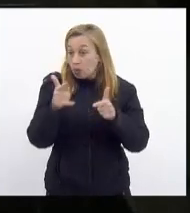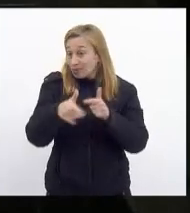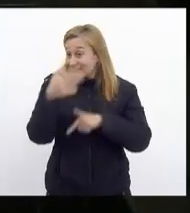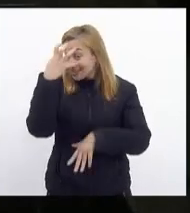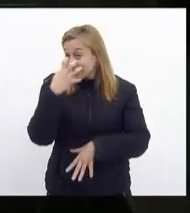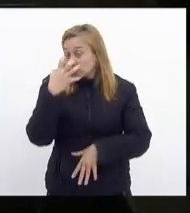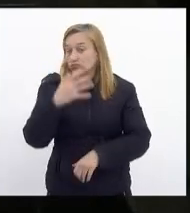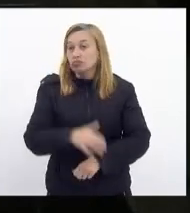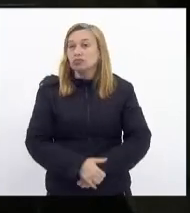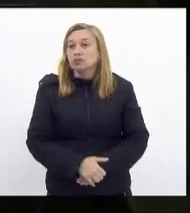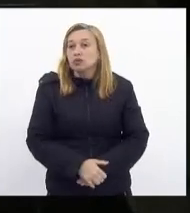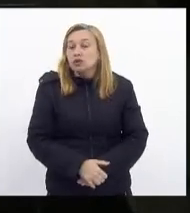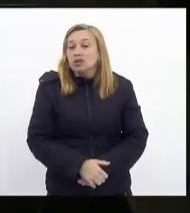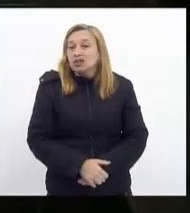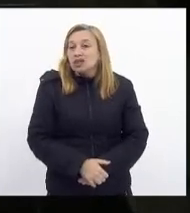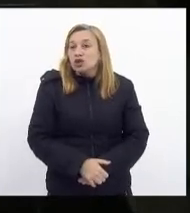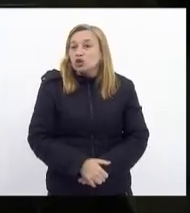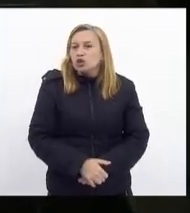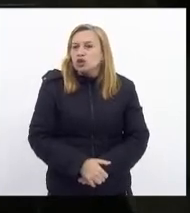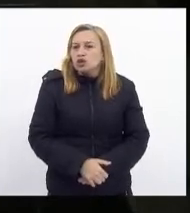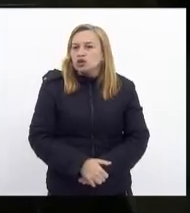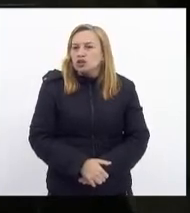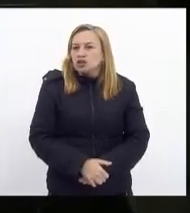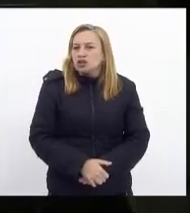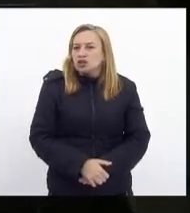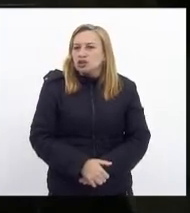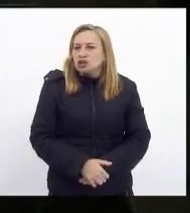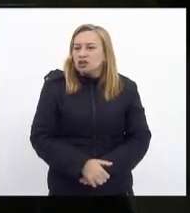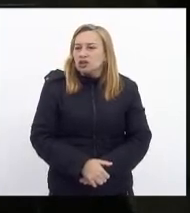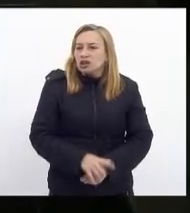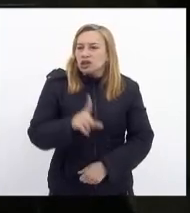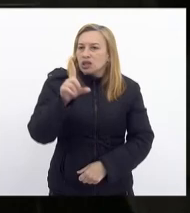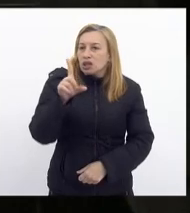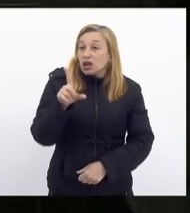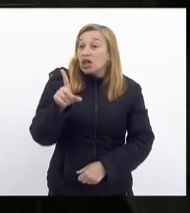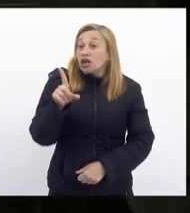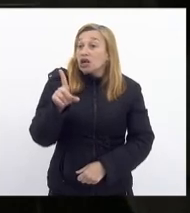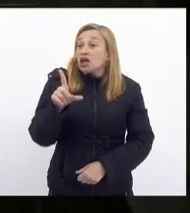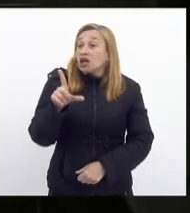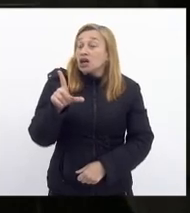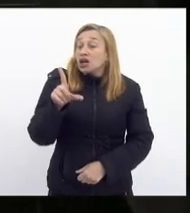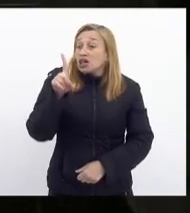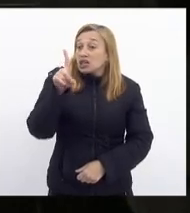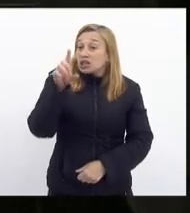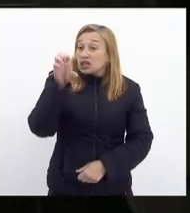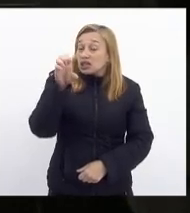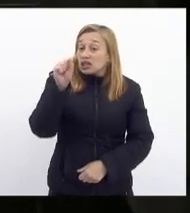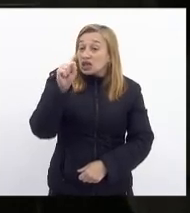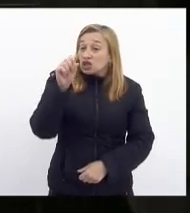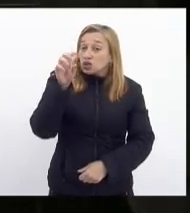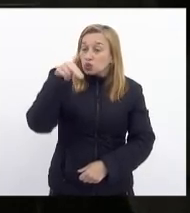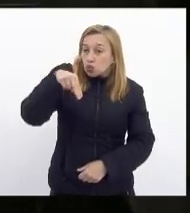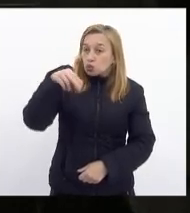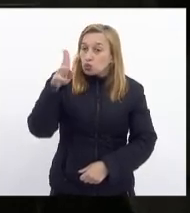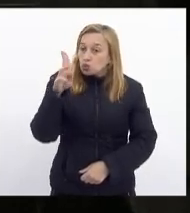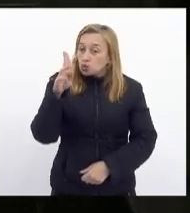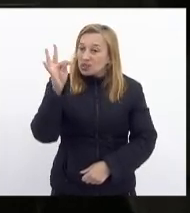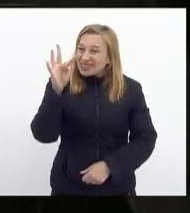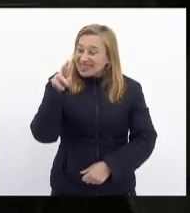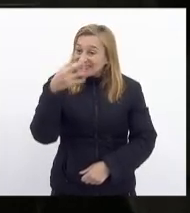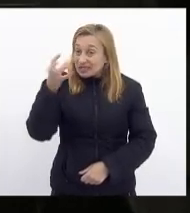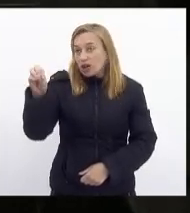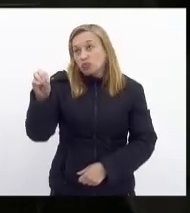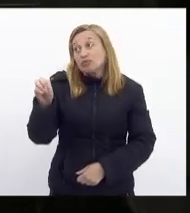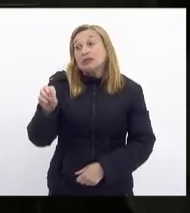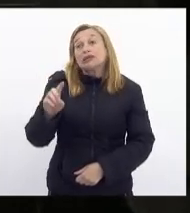é a desnutrição também porque tem aqueles que infelizmente e isso é